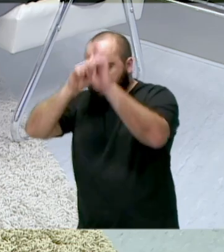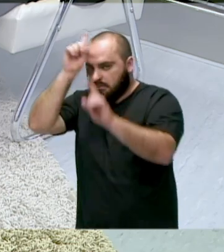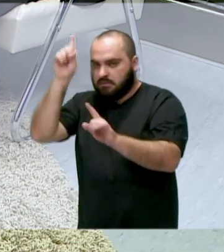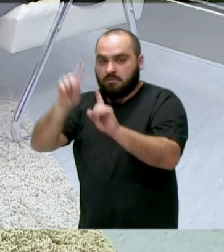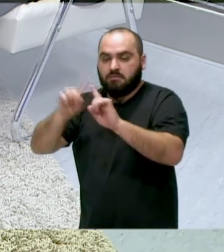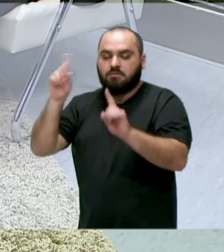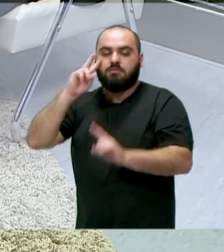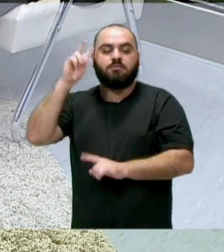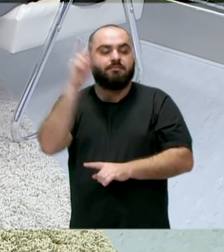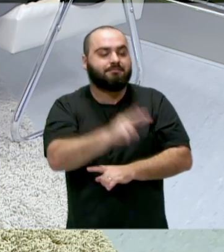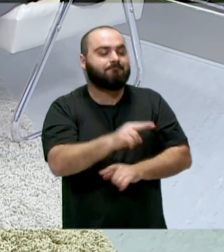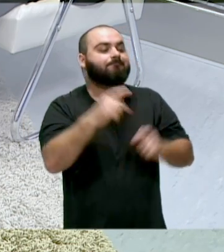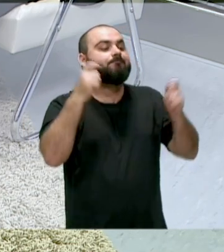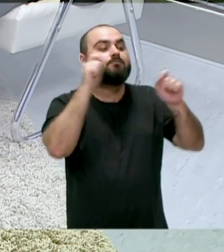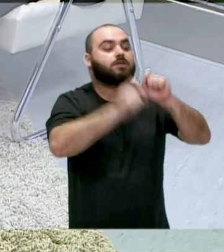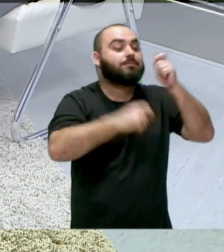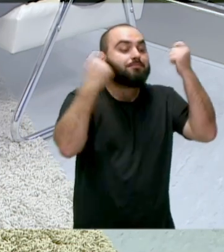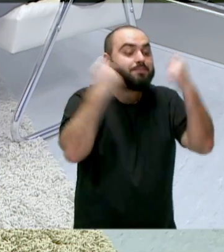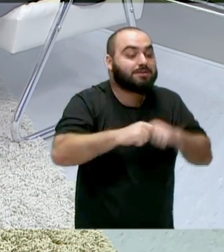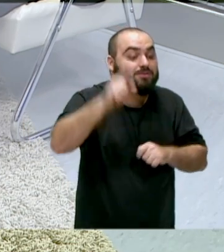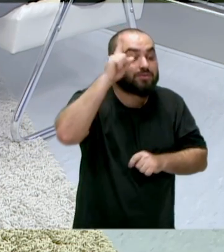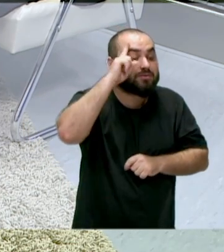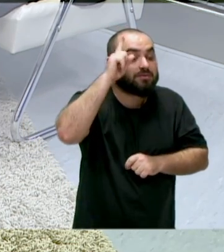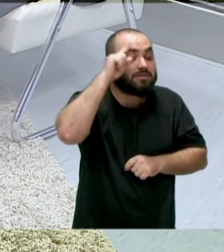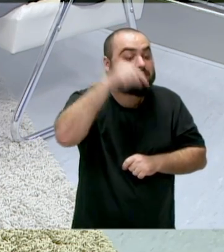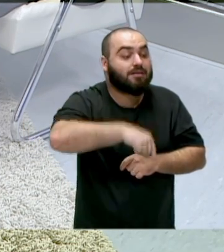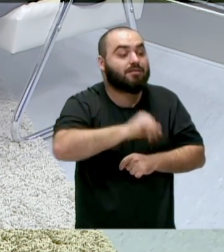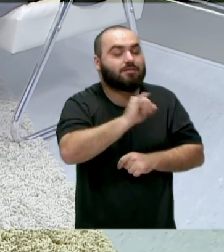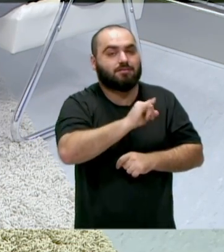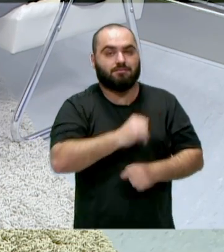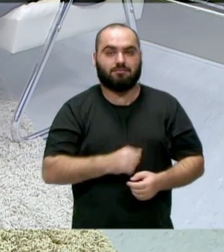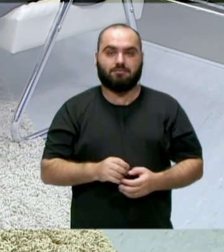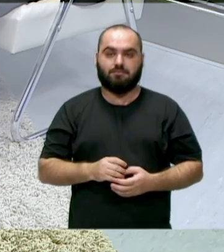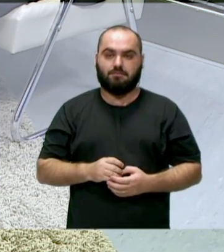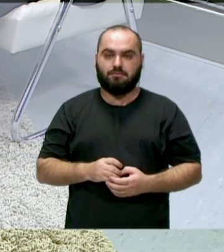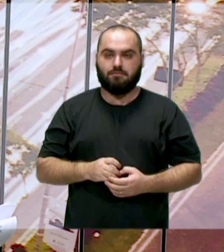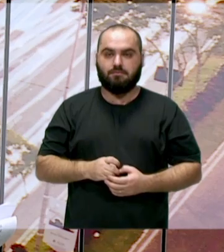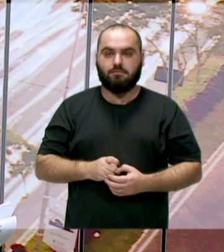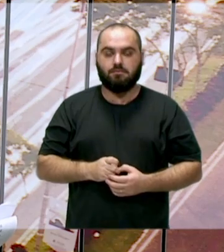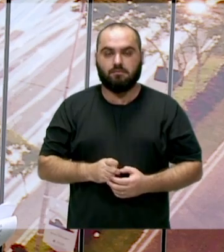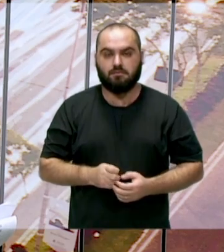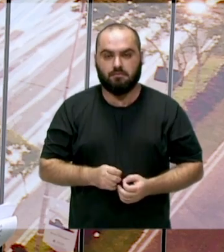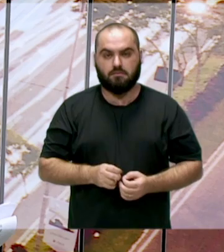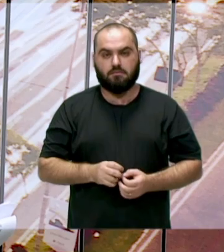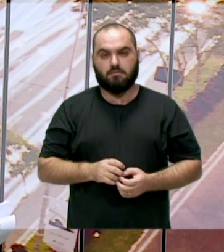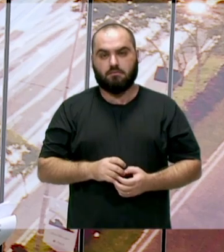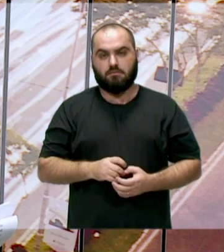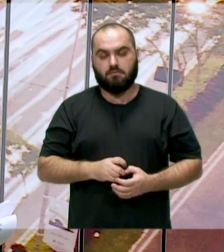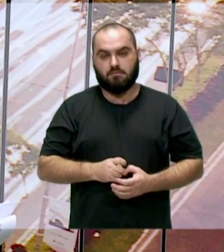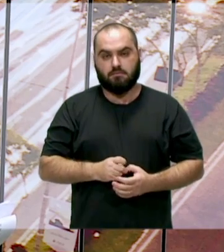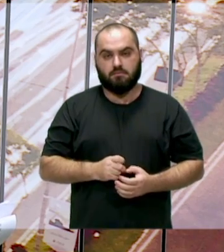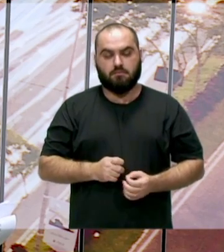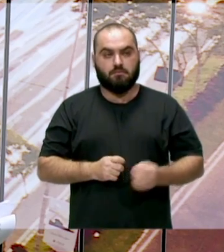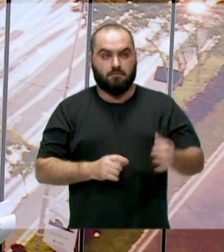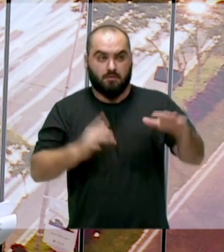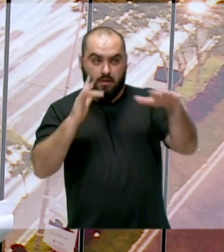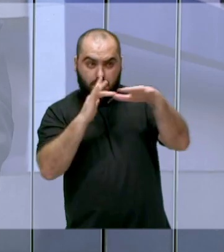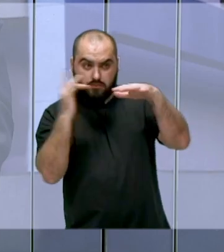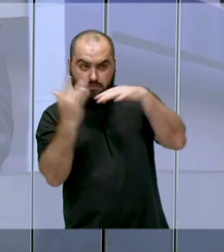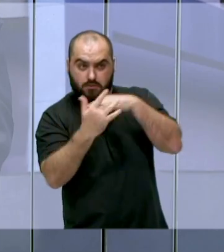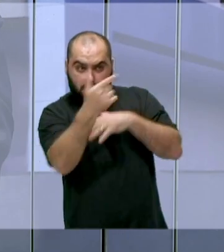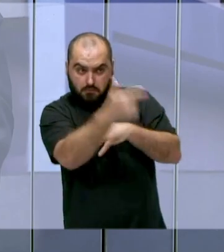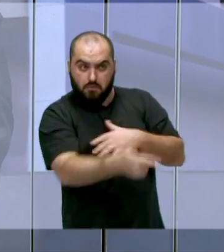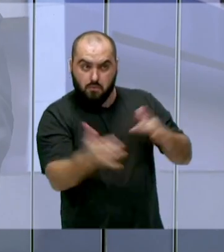realmente precisa, da necessidade do nosso cotidiano aqui em Itajaí. O senhor se considera engajado politicamente nas redes sociais hoje?